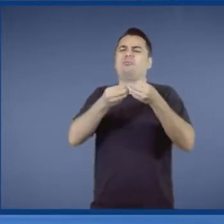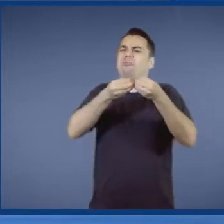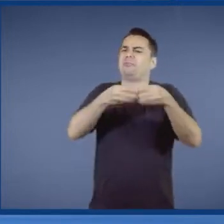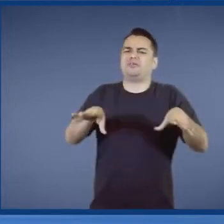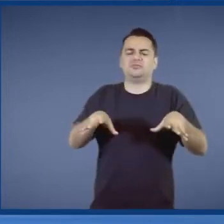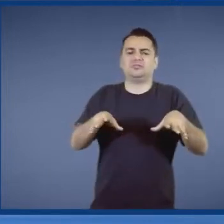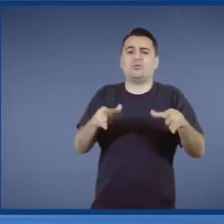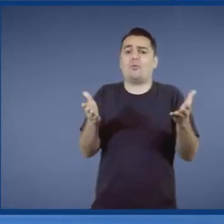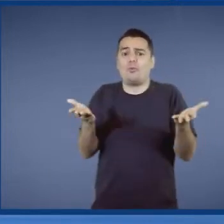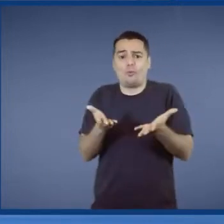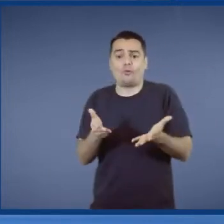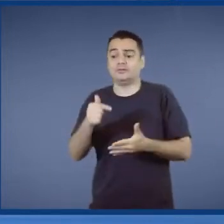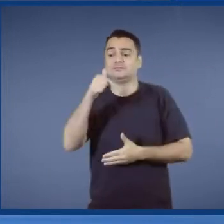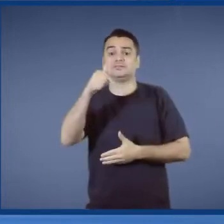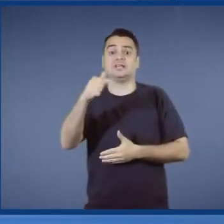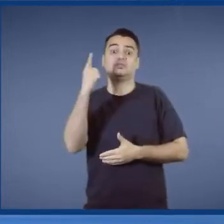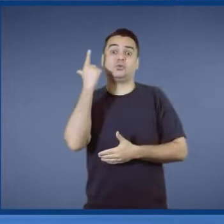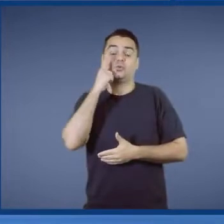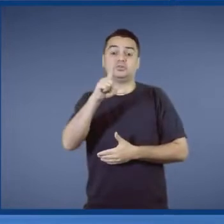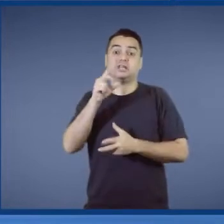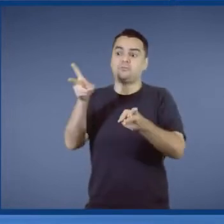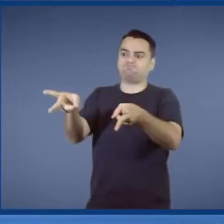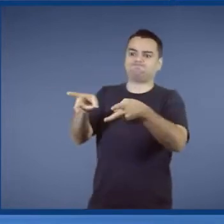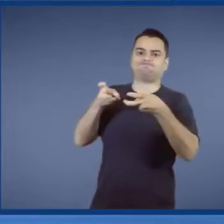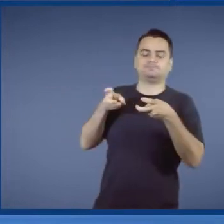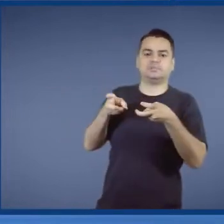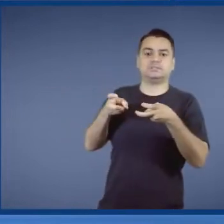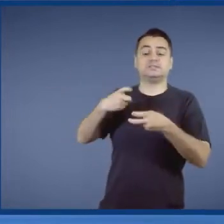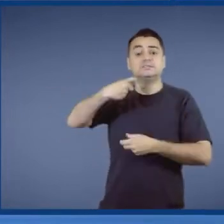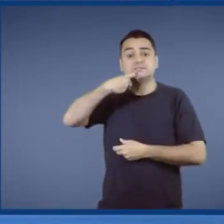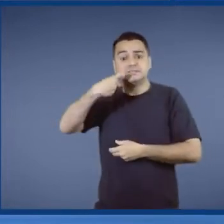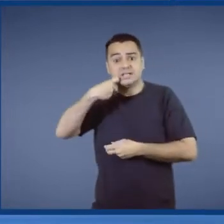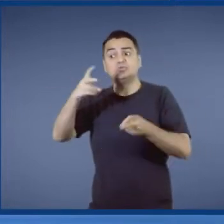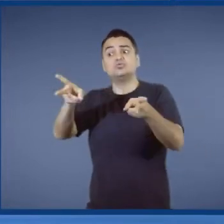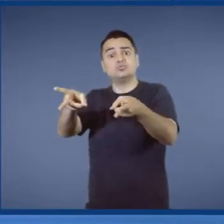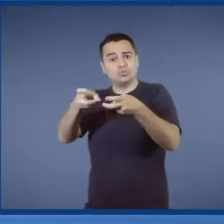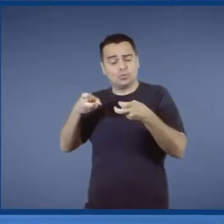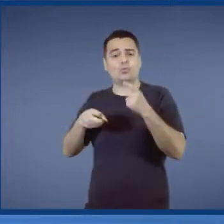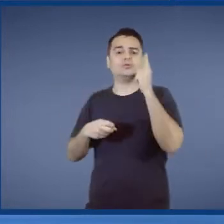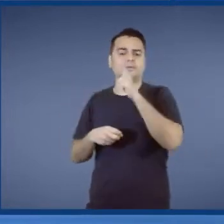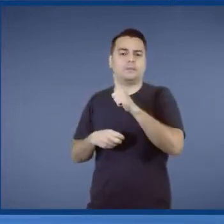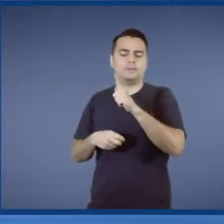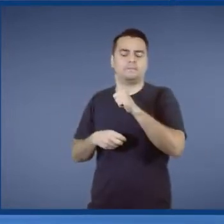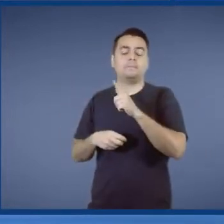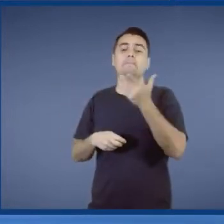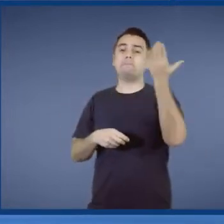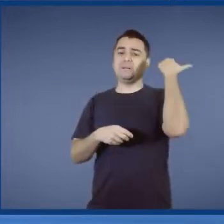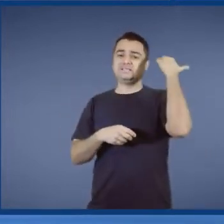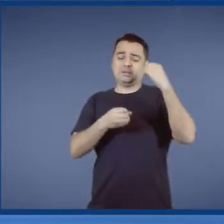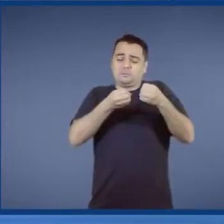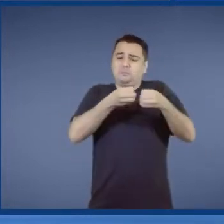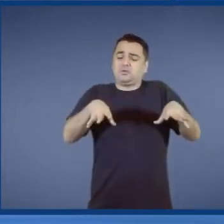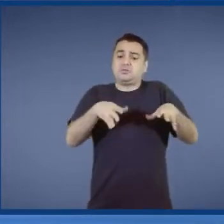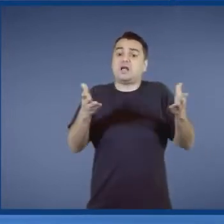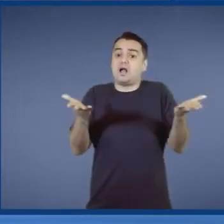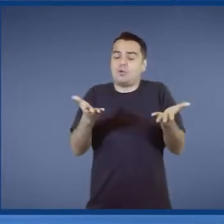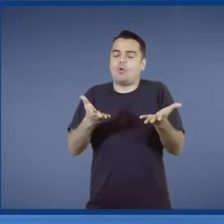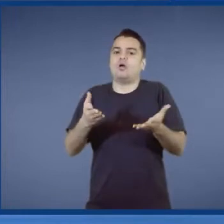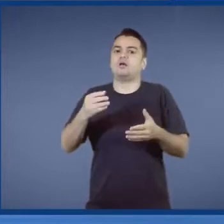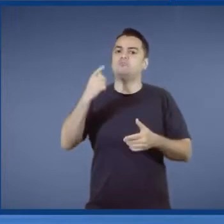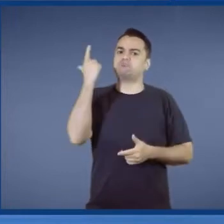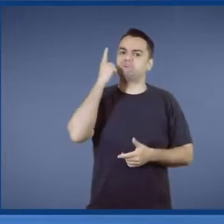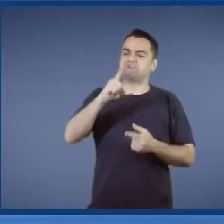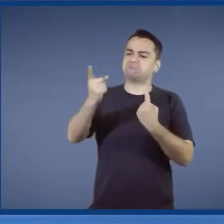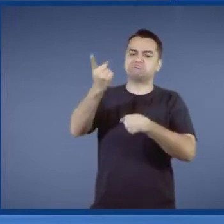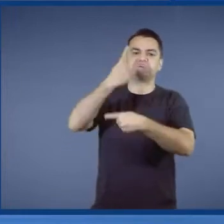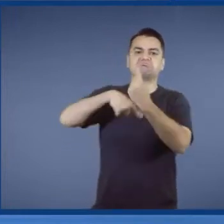lucro. Santos vai bater lucro recorde esse ano. A gente sai de meio bi de prejuízo para meio bi de lucro. Com 1.2 bi